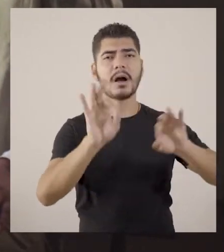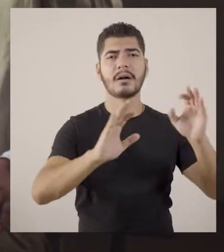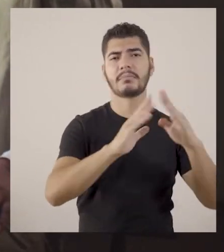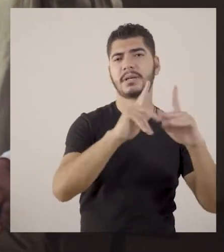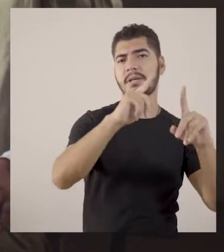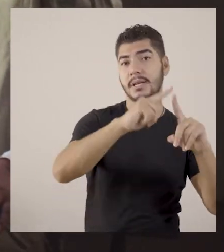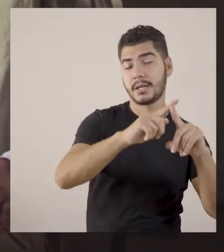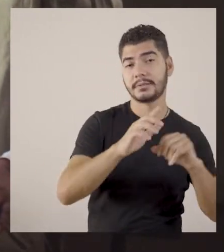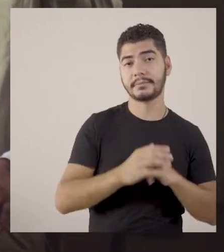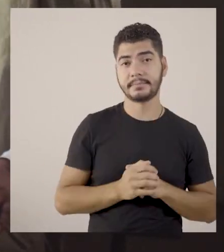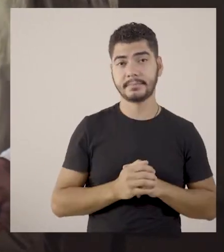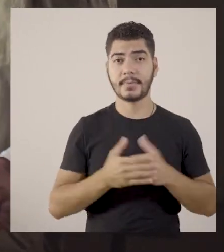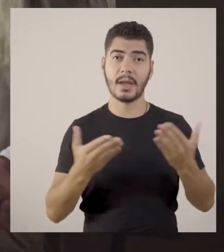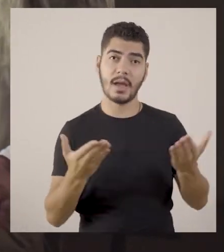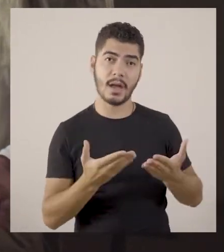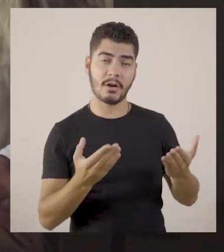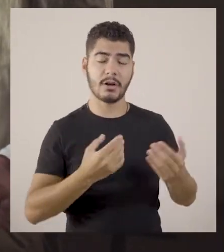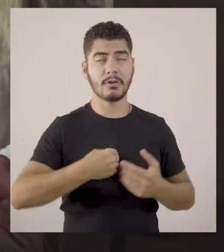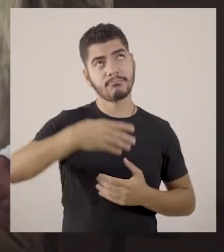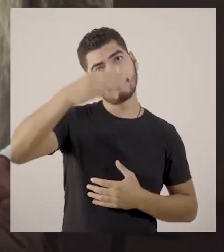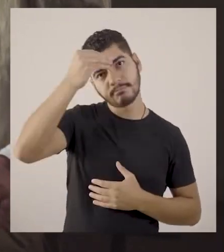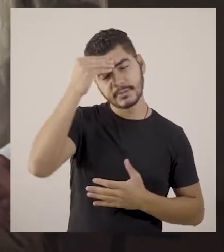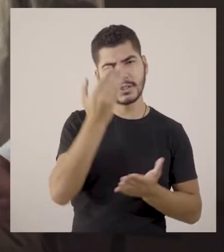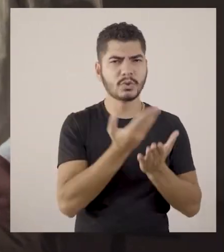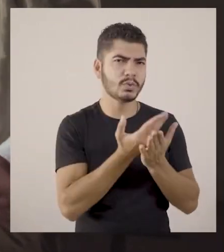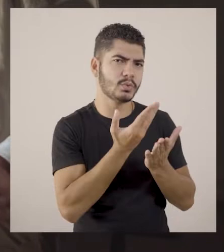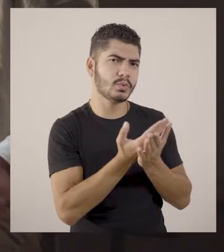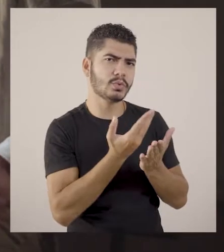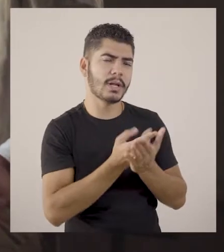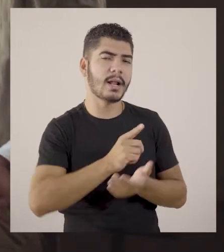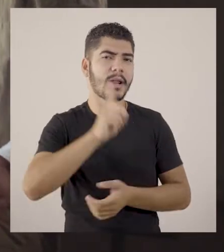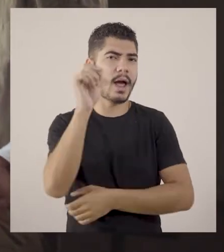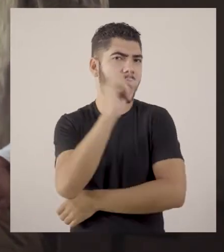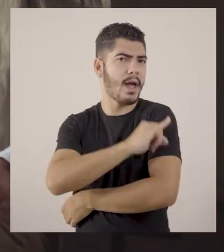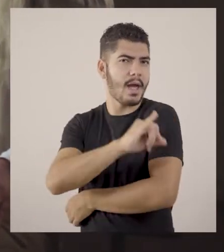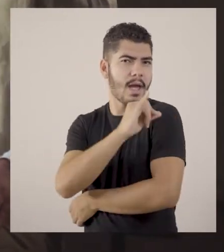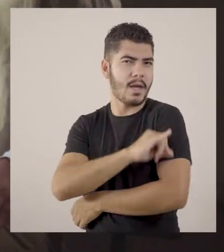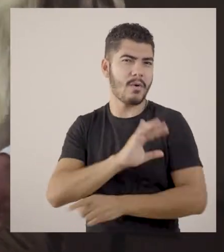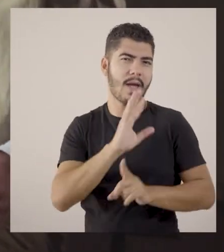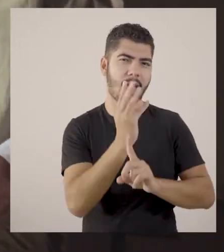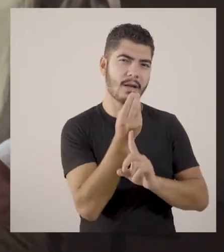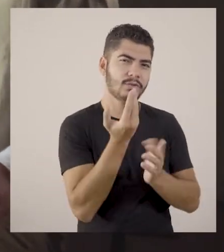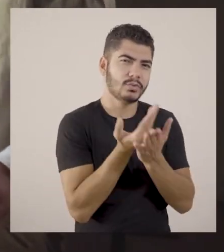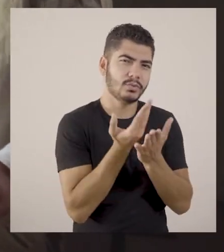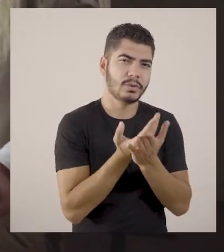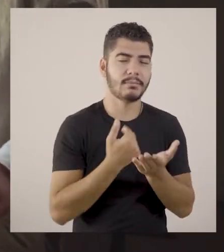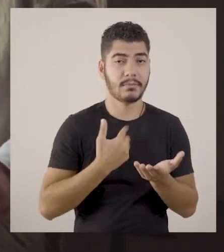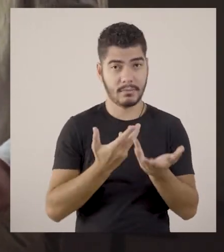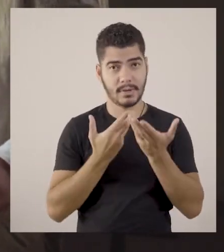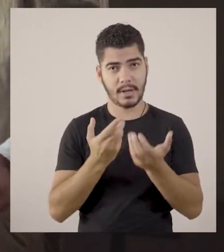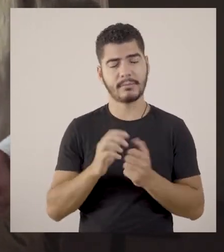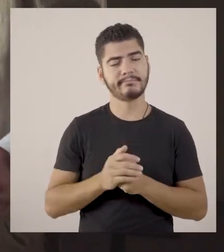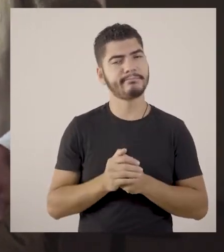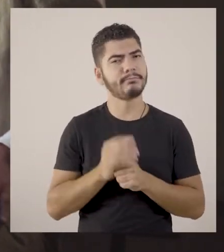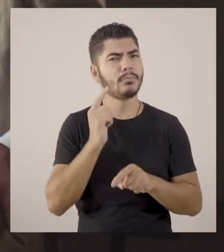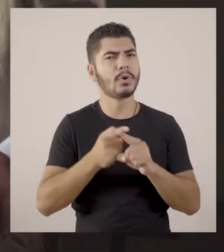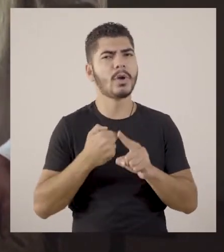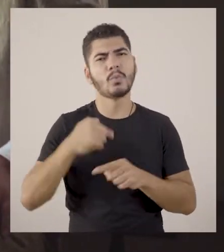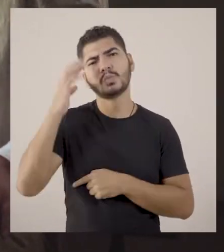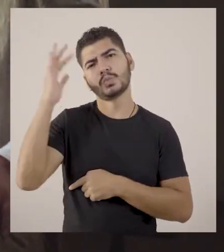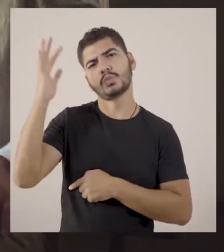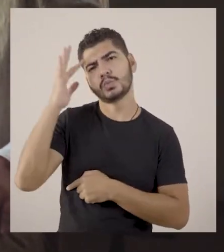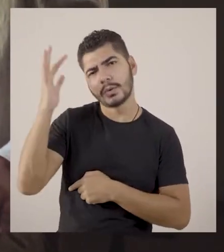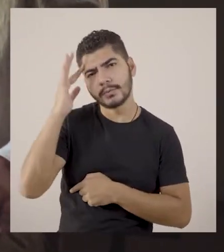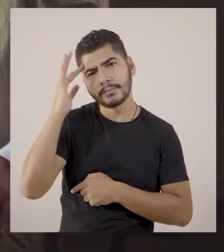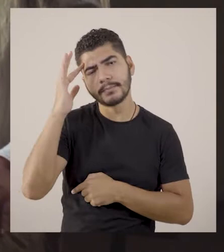igreja e... Agora coloquei na cabeça que irei estudar arte no Rio de Janeiro. Ah! É que eu tive um sonho.